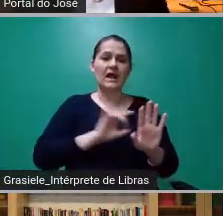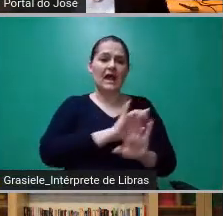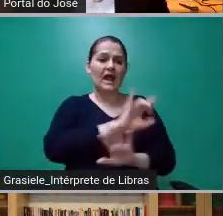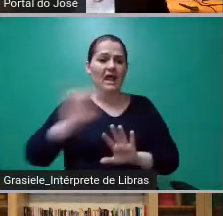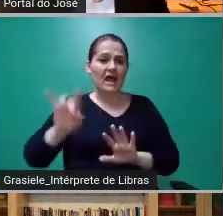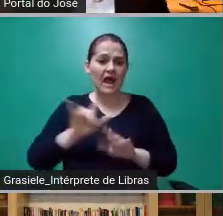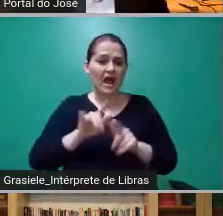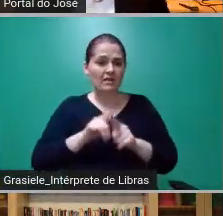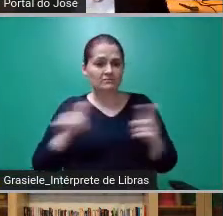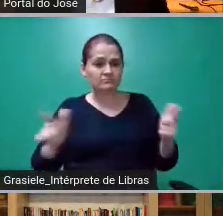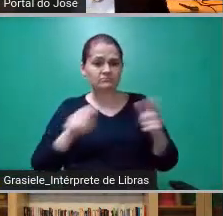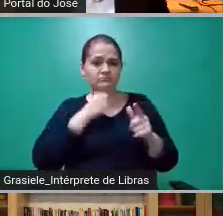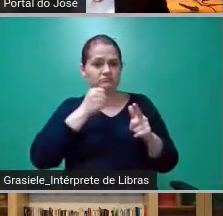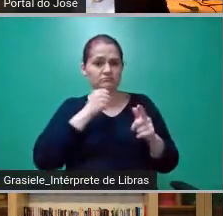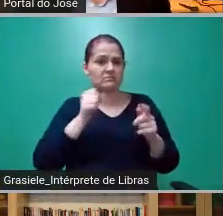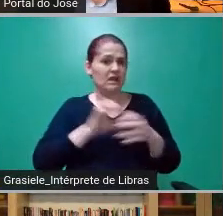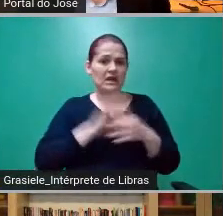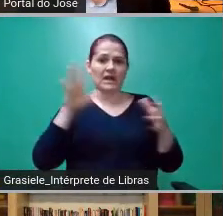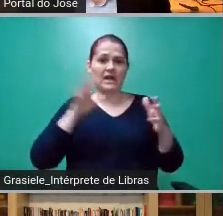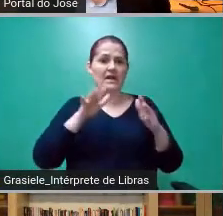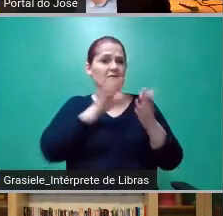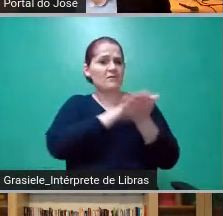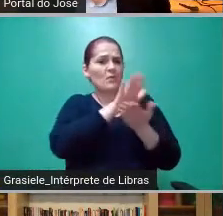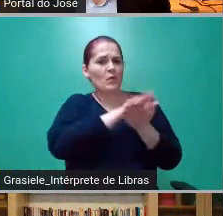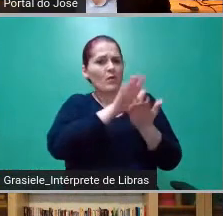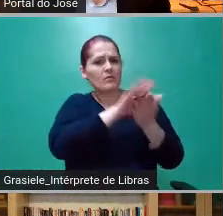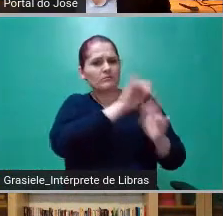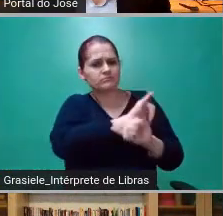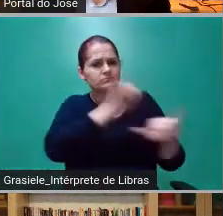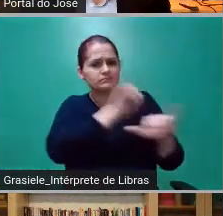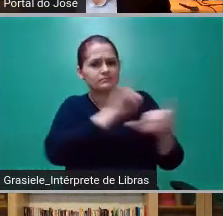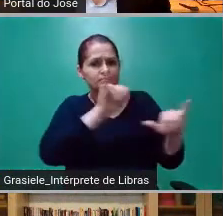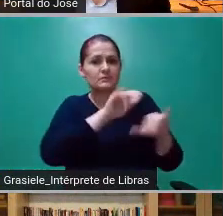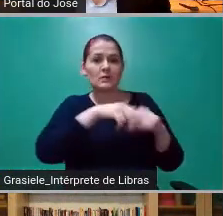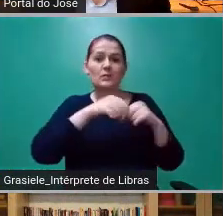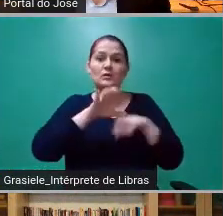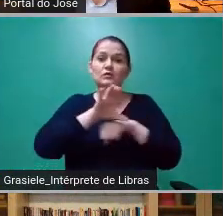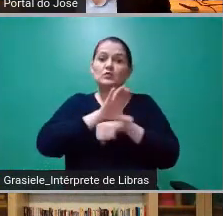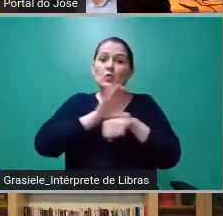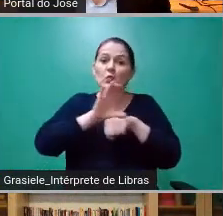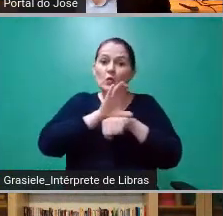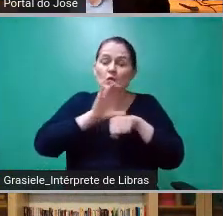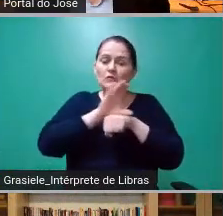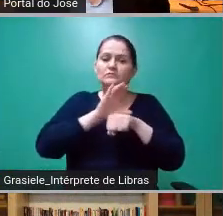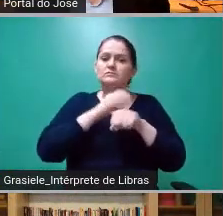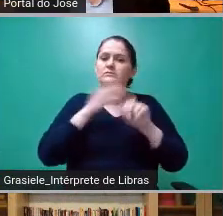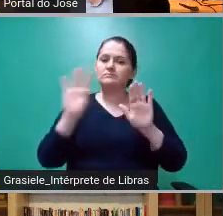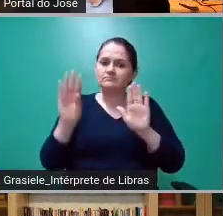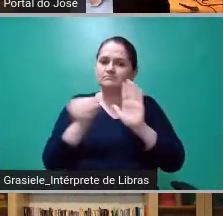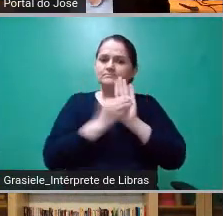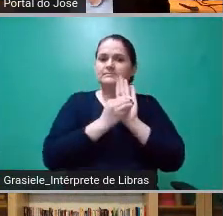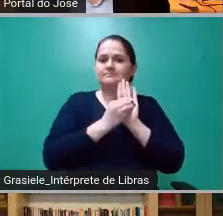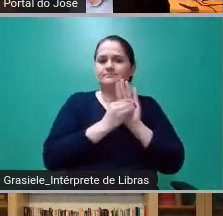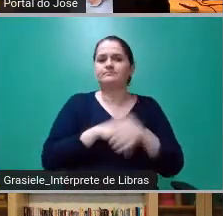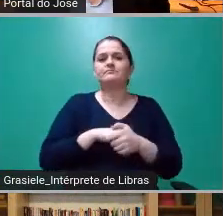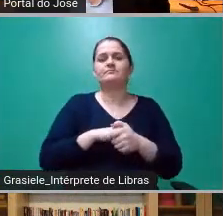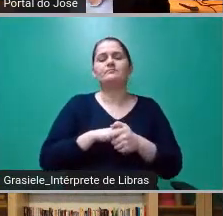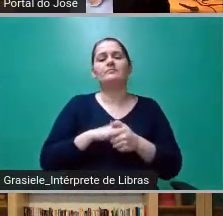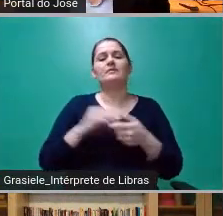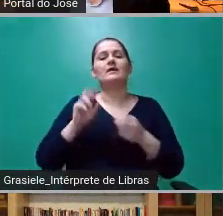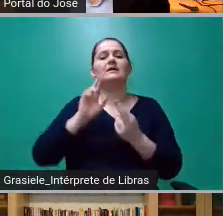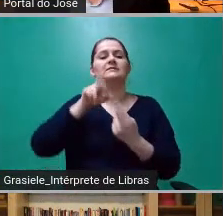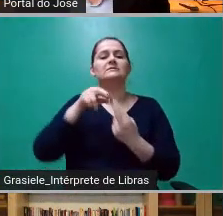isso que acontece, é isso que a nossa Constituição tentou assegurar. O inciso 14. É assegurado a todos